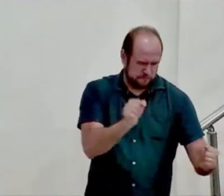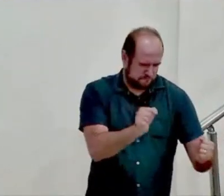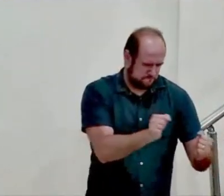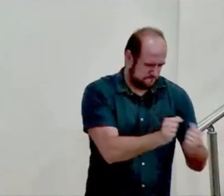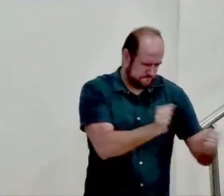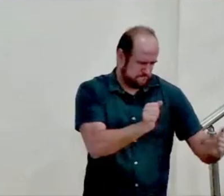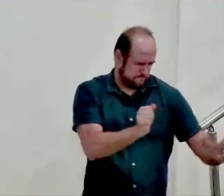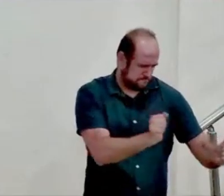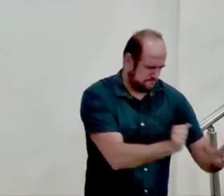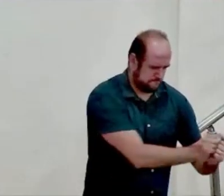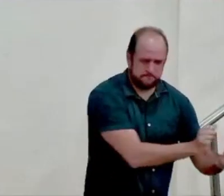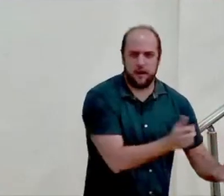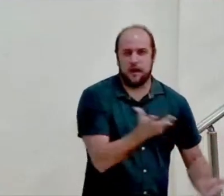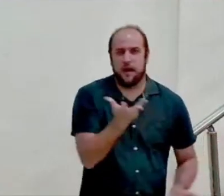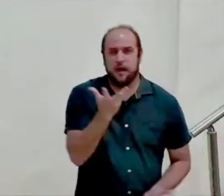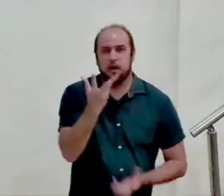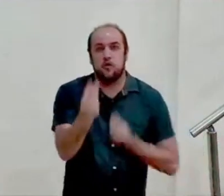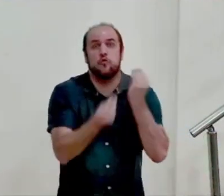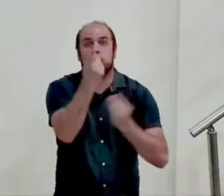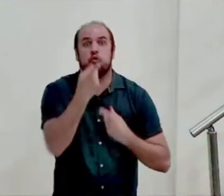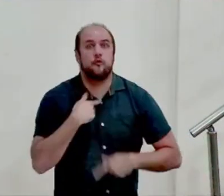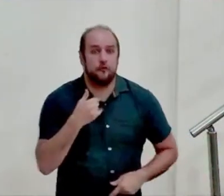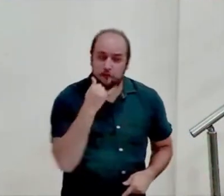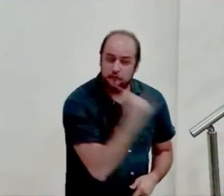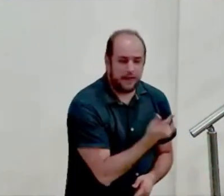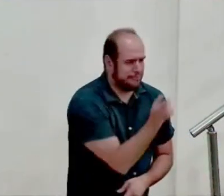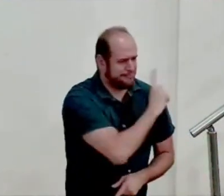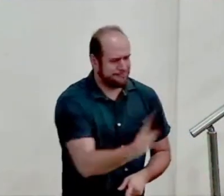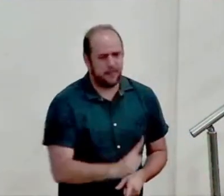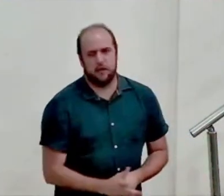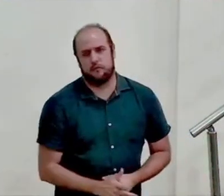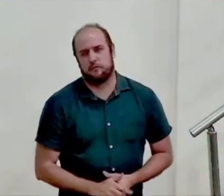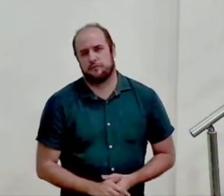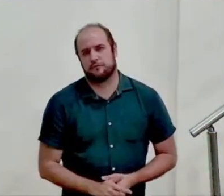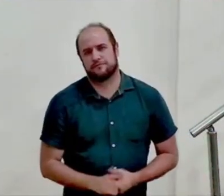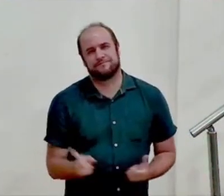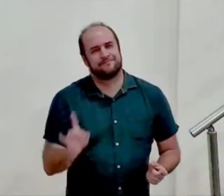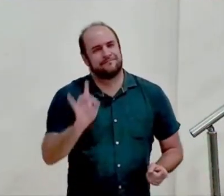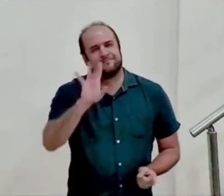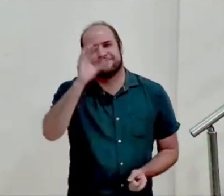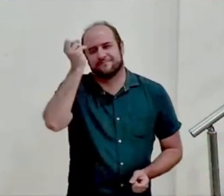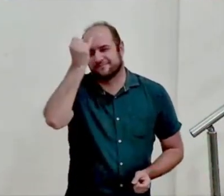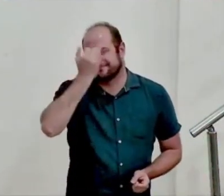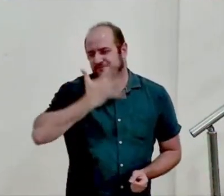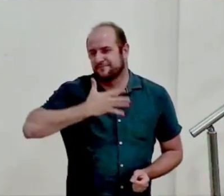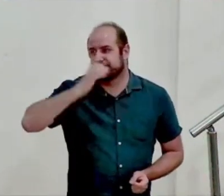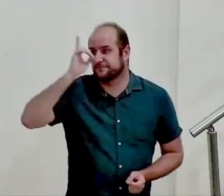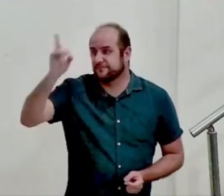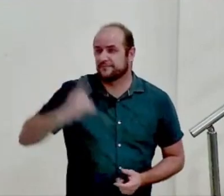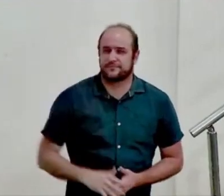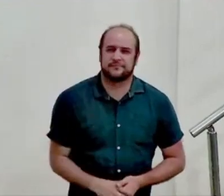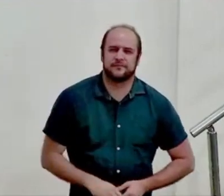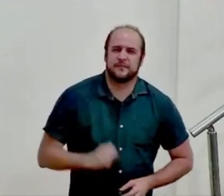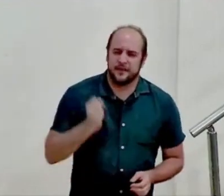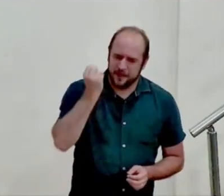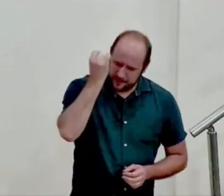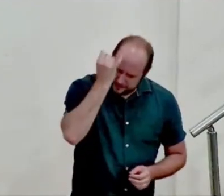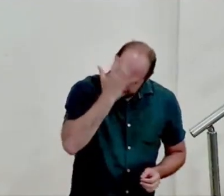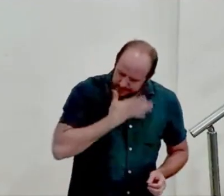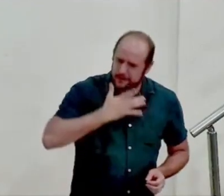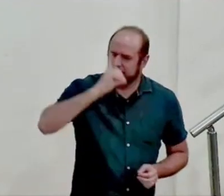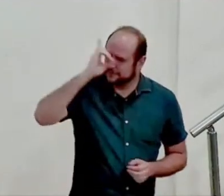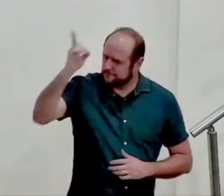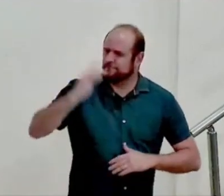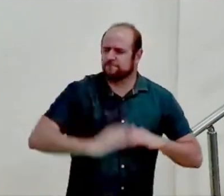que é que ele capacita a dizer não a esse pecado a graça de Deus a graça de Deus faz isso